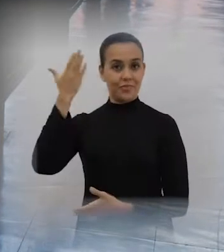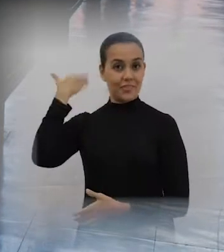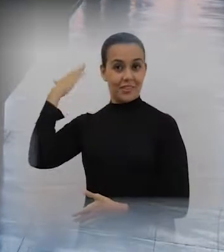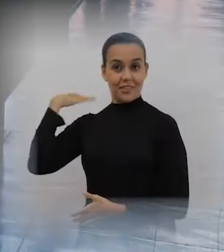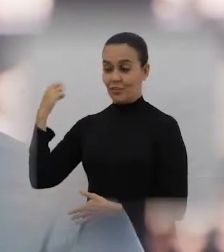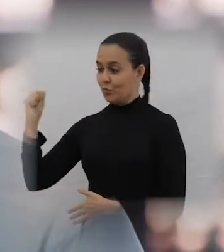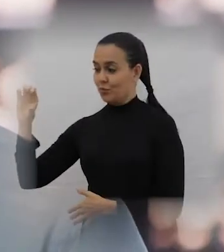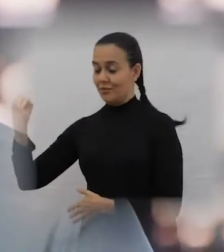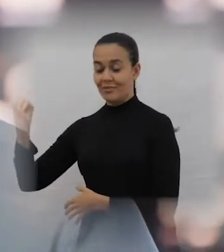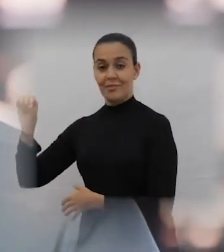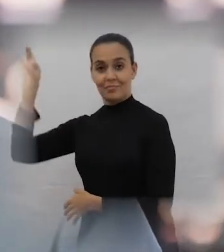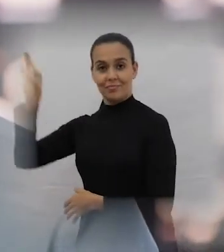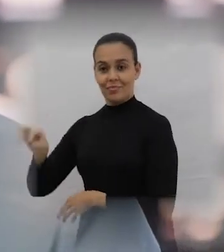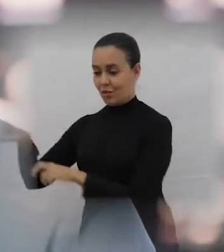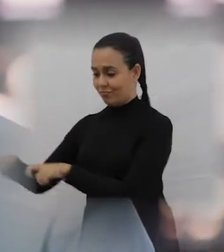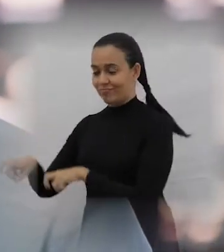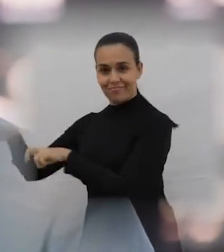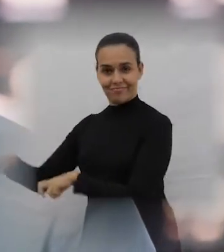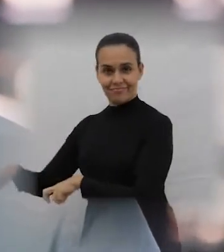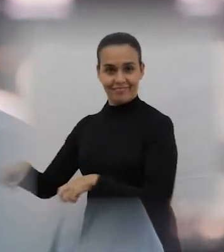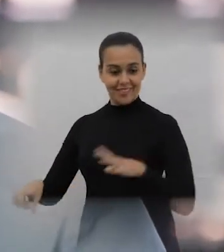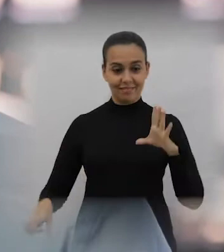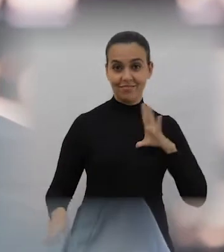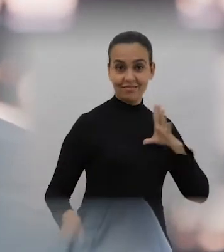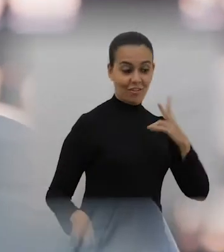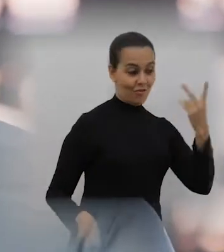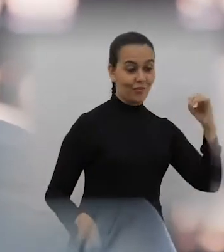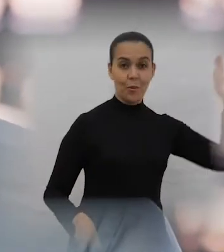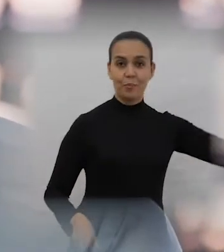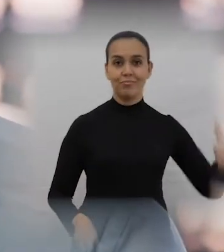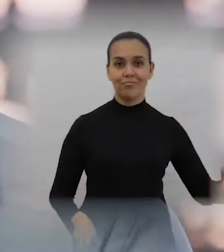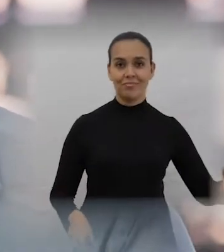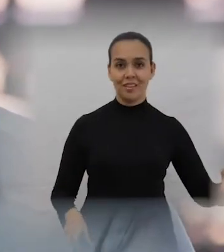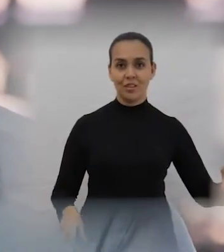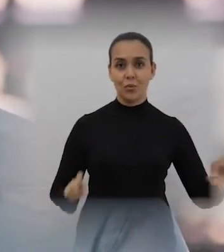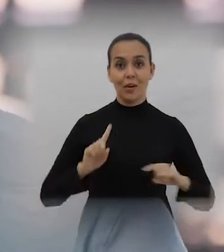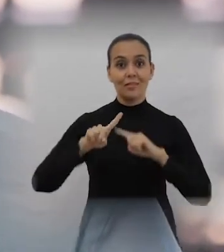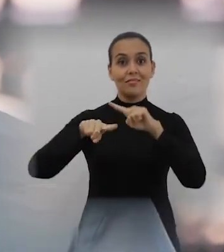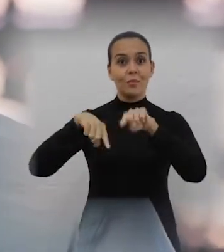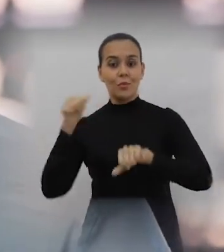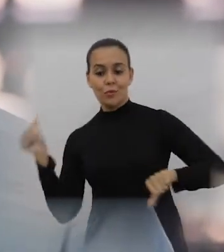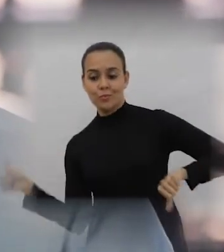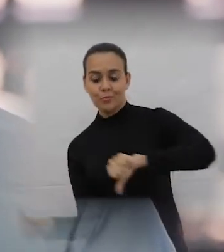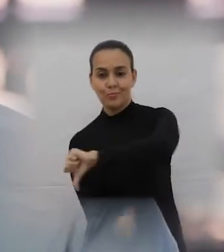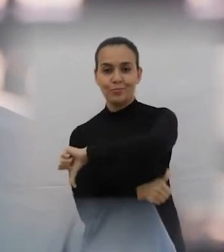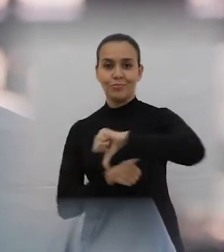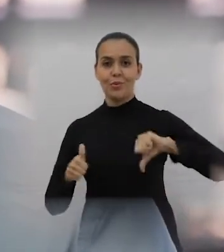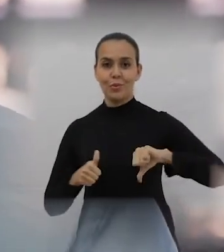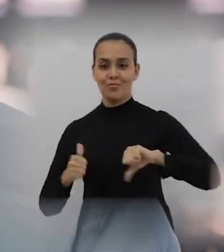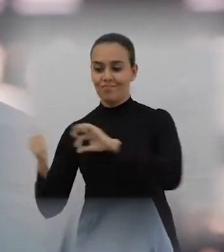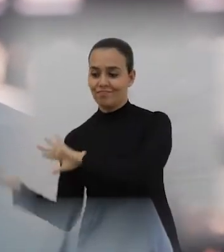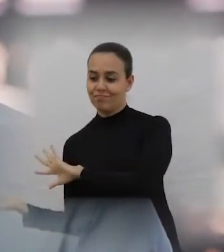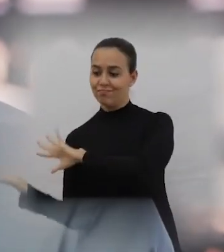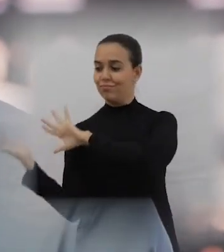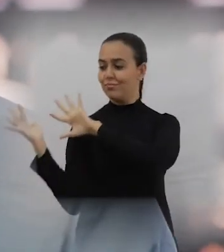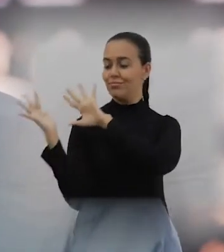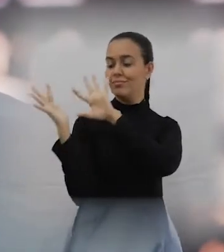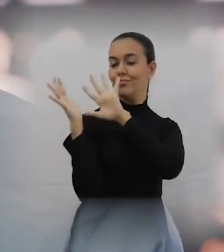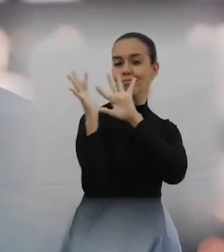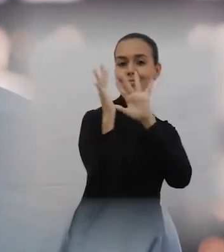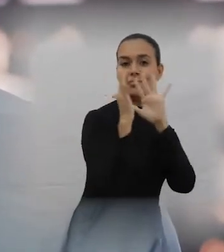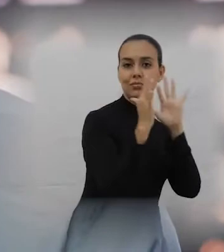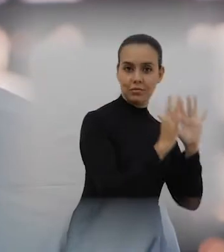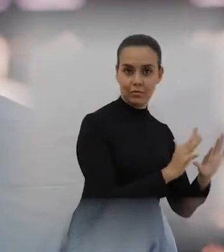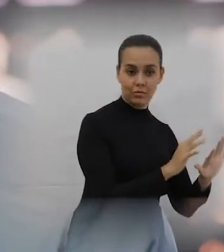transitando, né? No início da década passada, passou dos 50% e hoje mais da metade, portanto, da